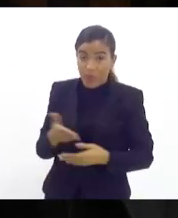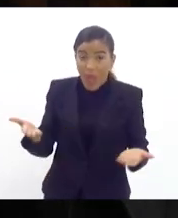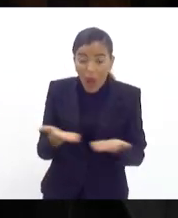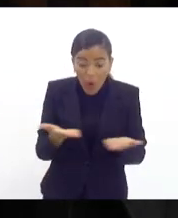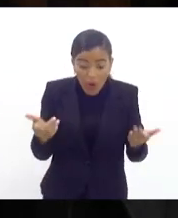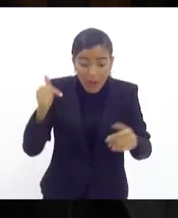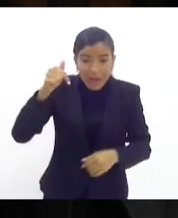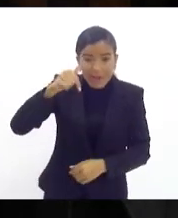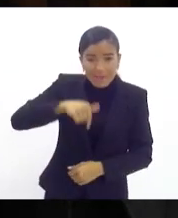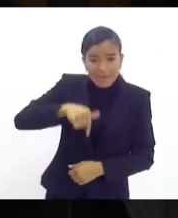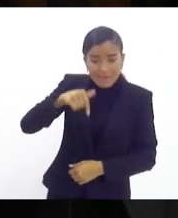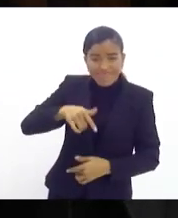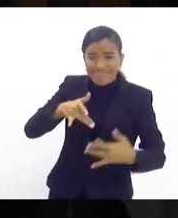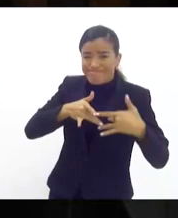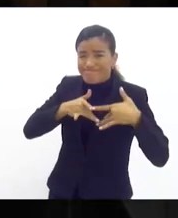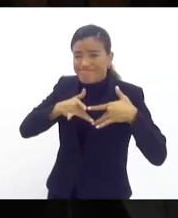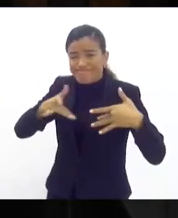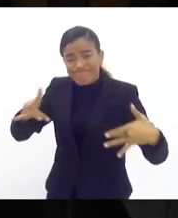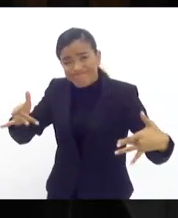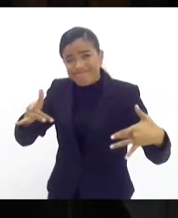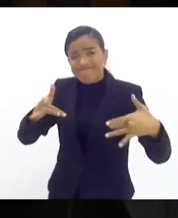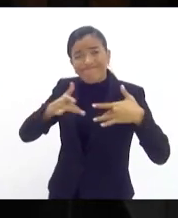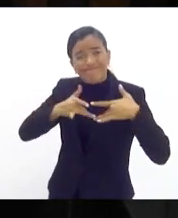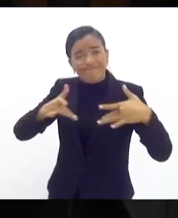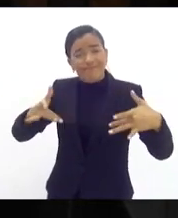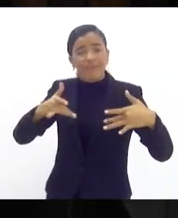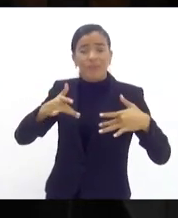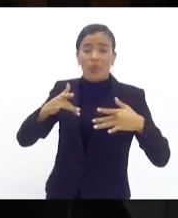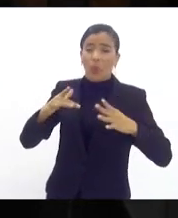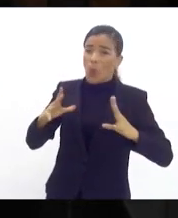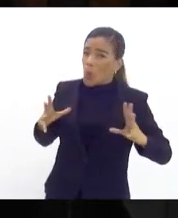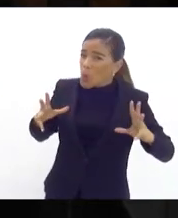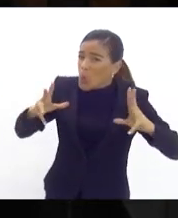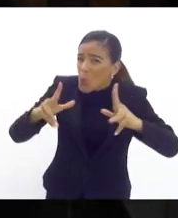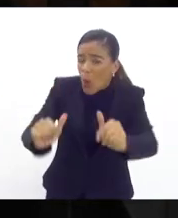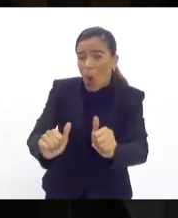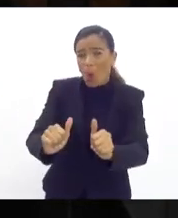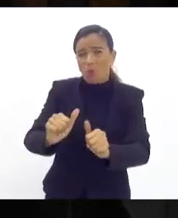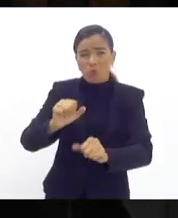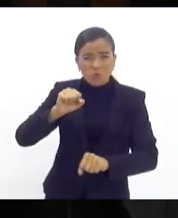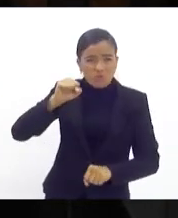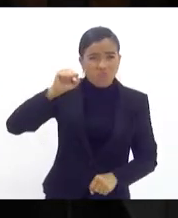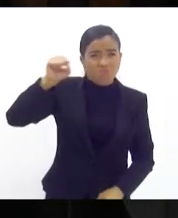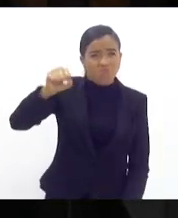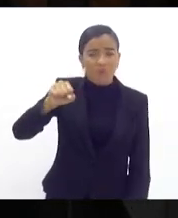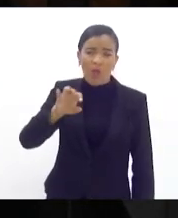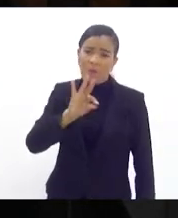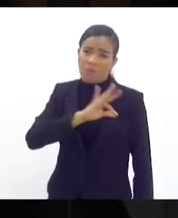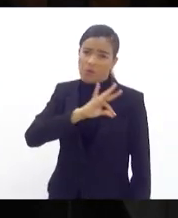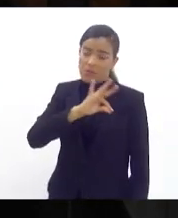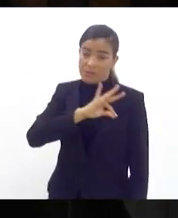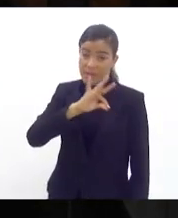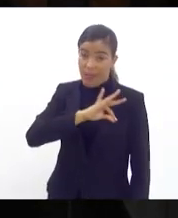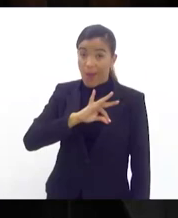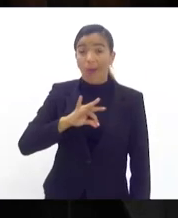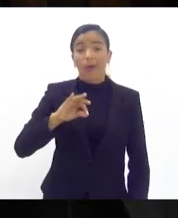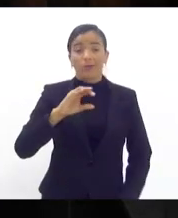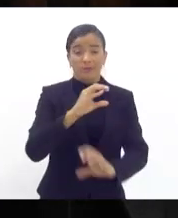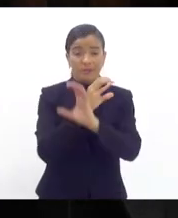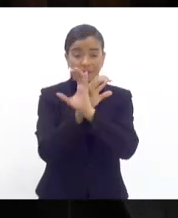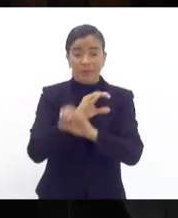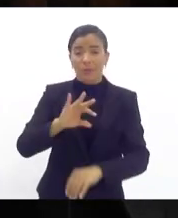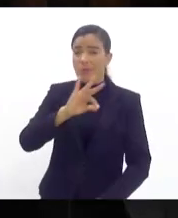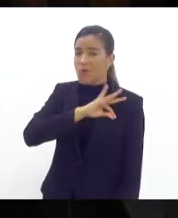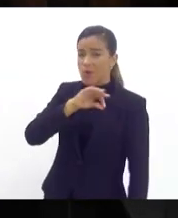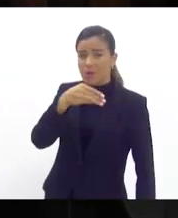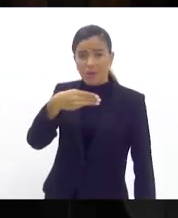Sra. Presidente, me solidarizar com todos os bravos policiais do Estado do Rio de Janeiro, tanto da Polícia Civil como da